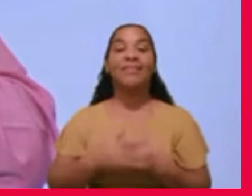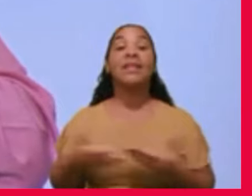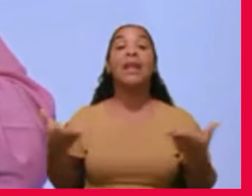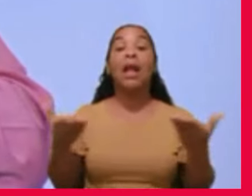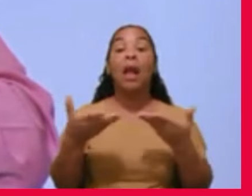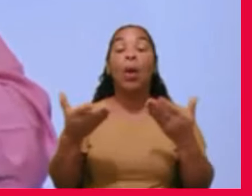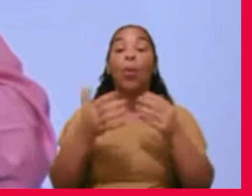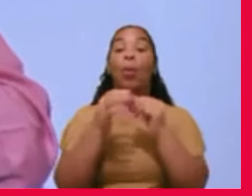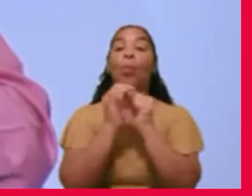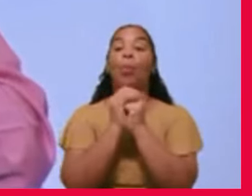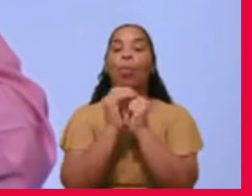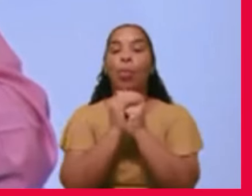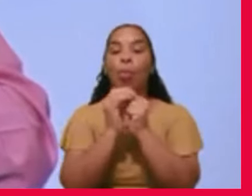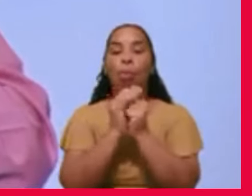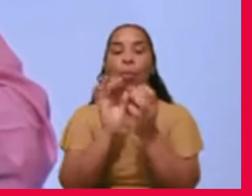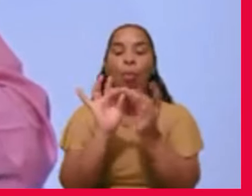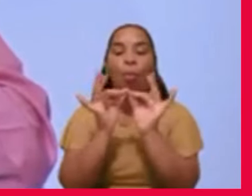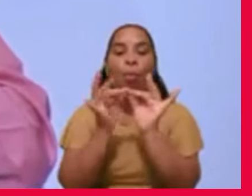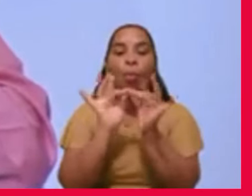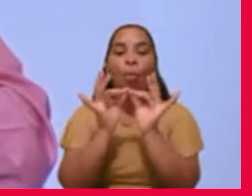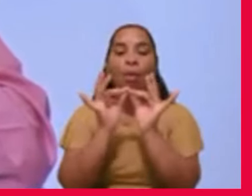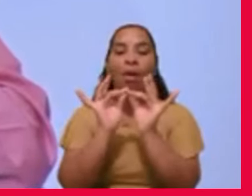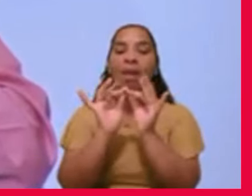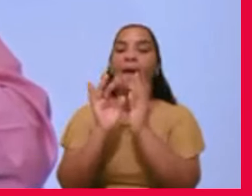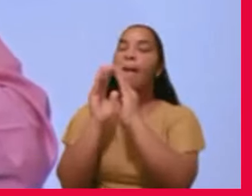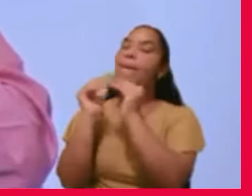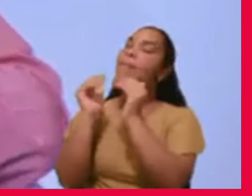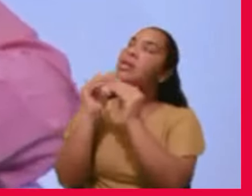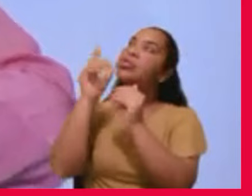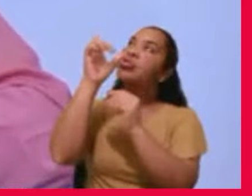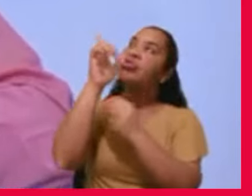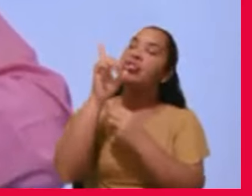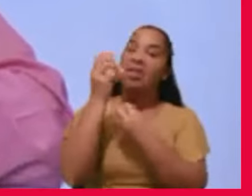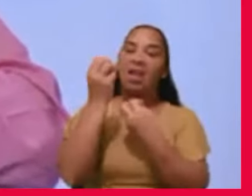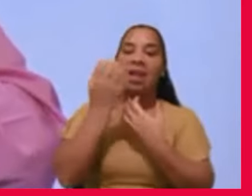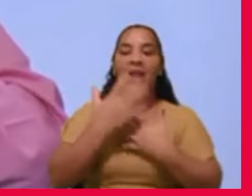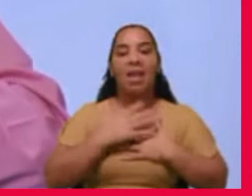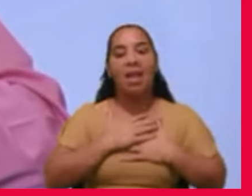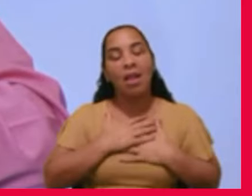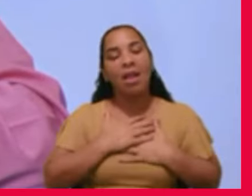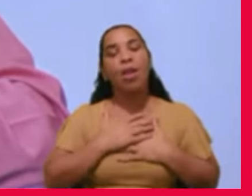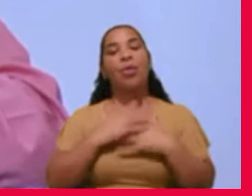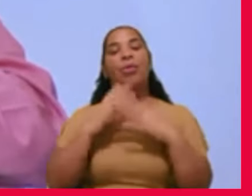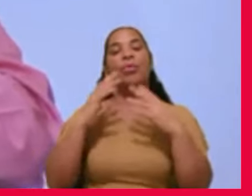que nos faculte paz, saúde,